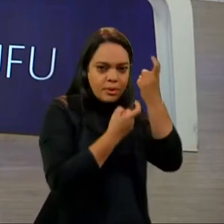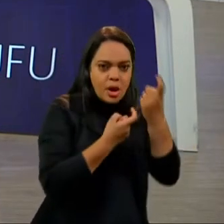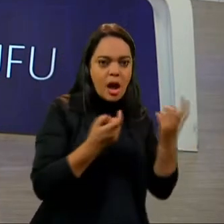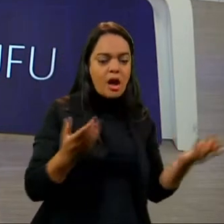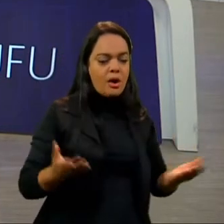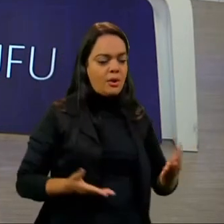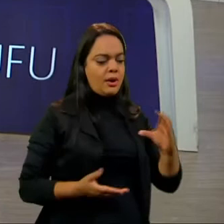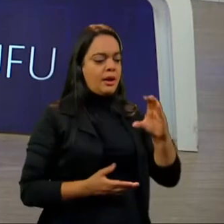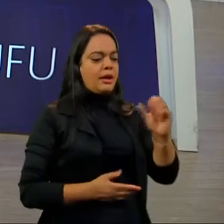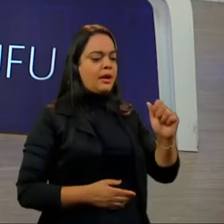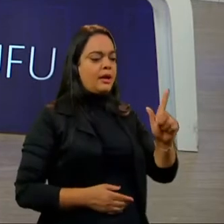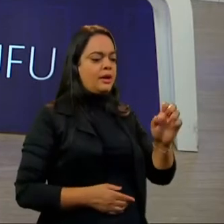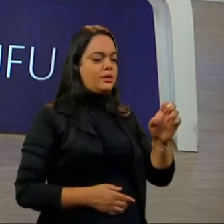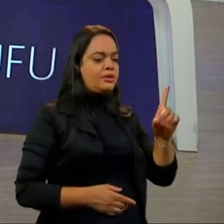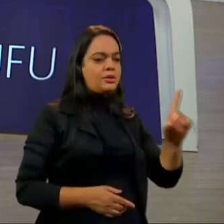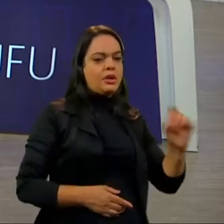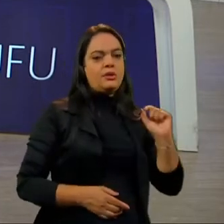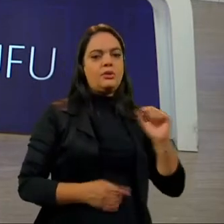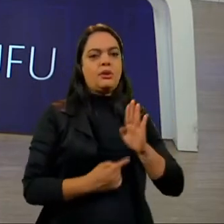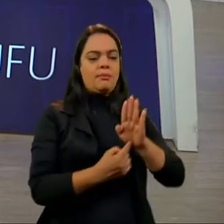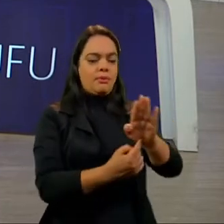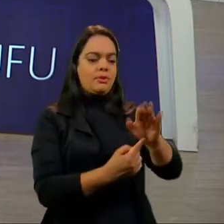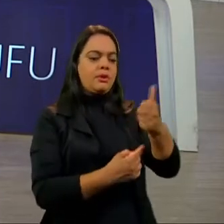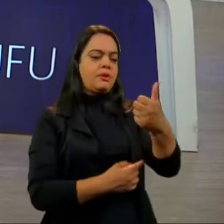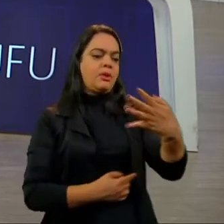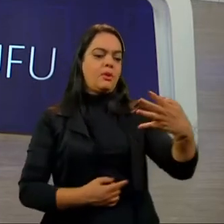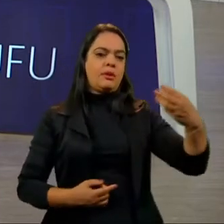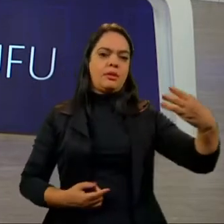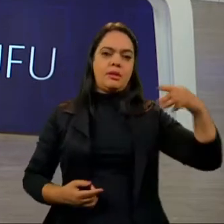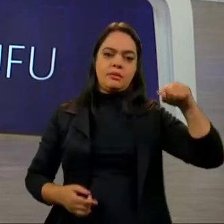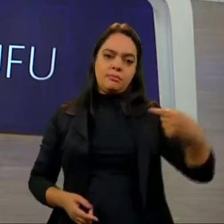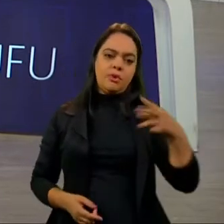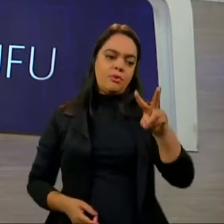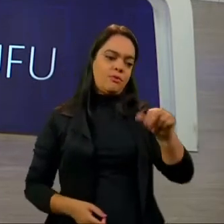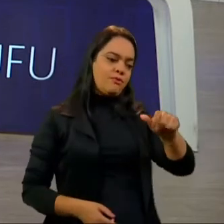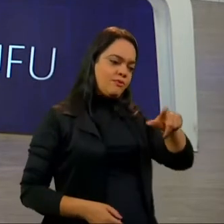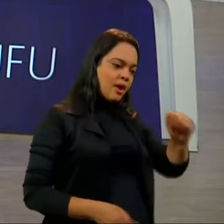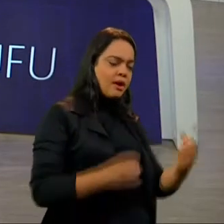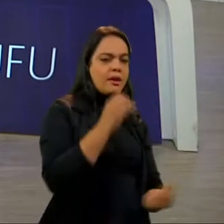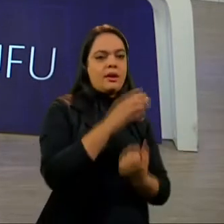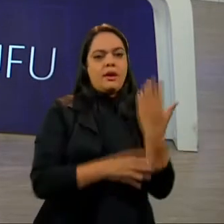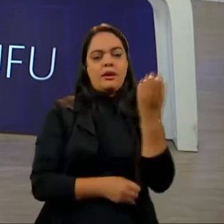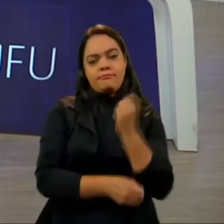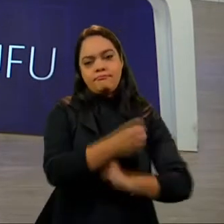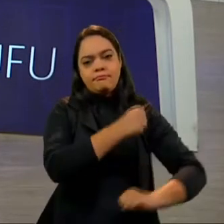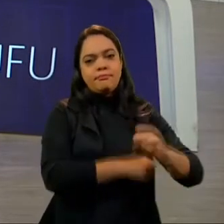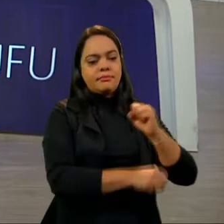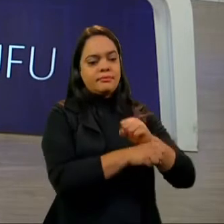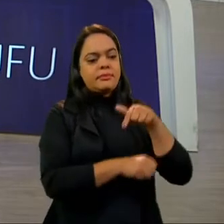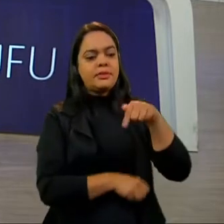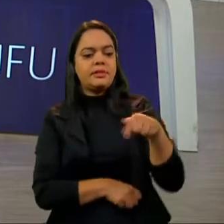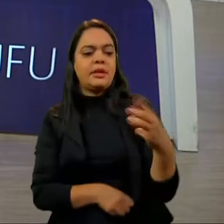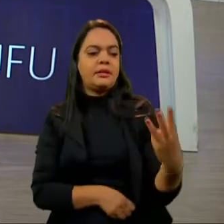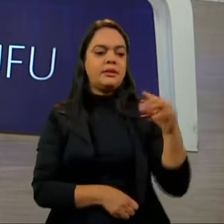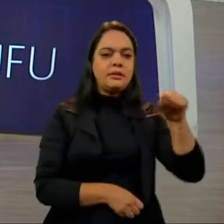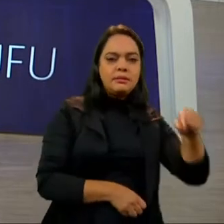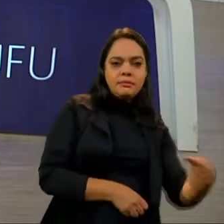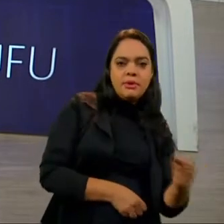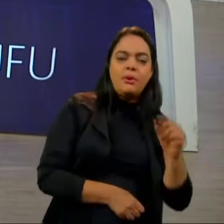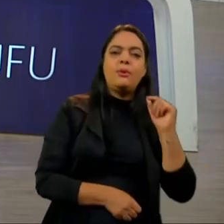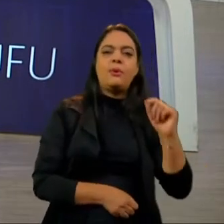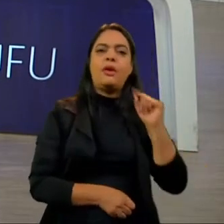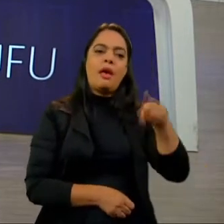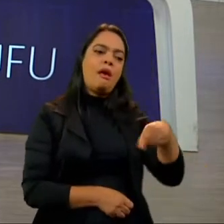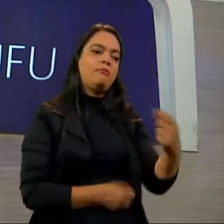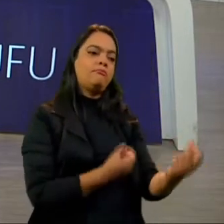Caged mostraram que das 143 mil vagas líquidas que foram criadas no ano passado, 73 mil são intermitentes.